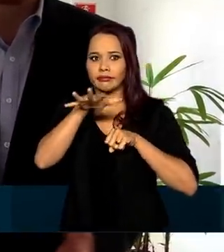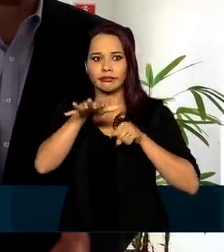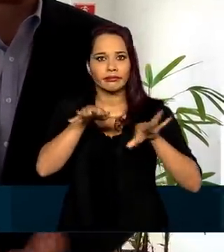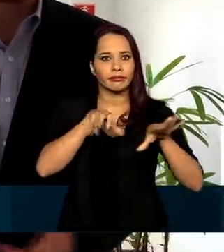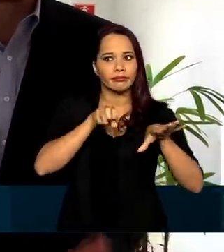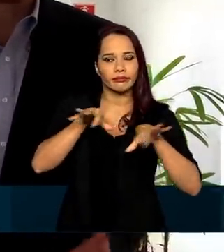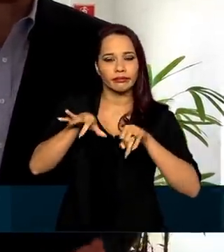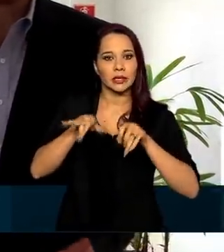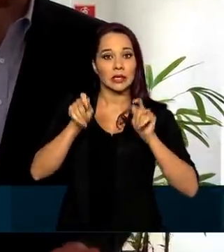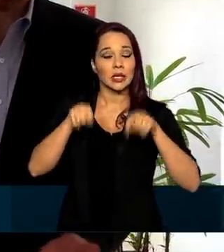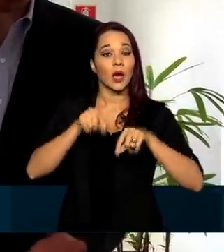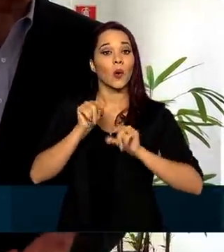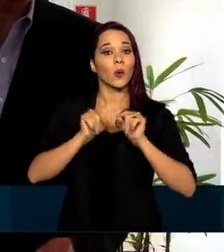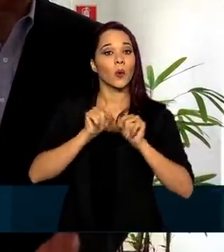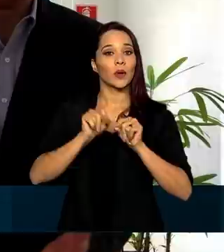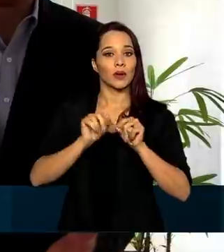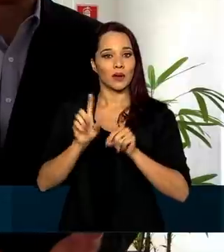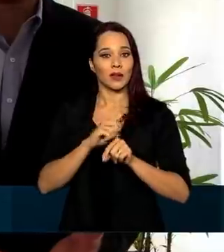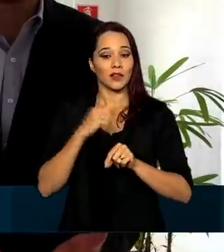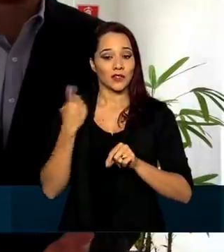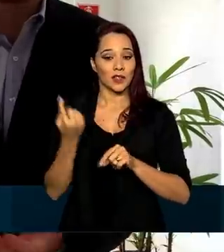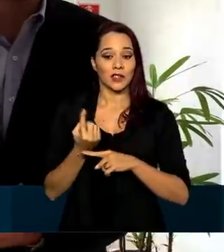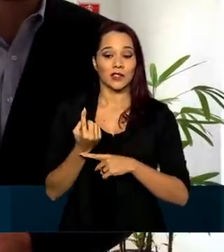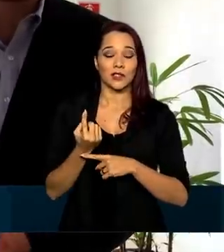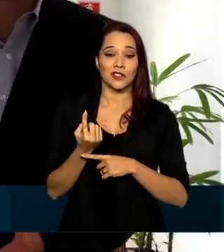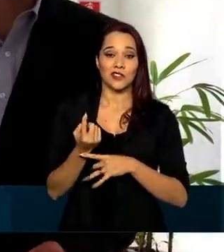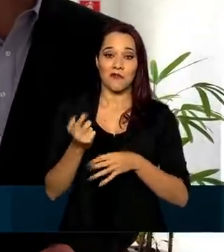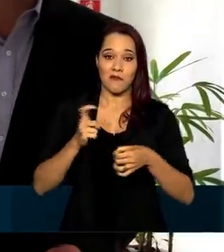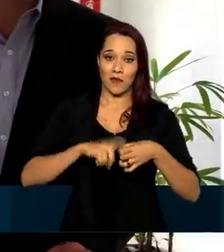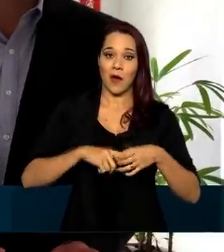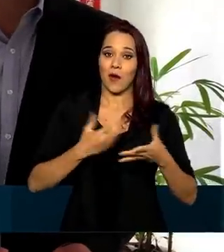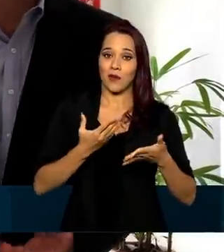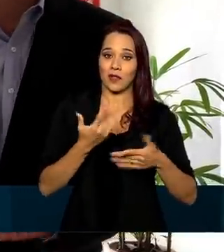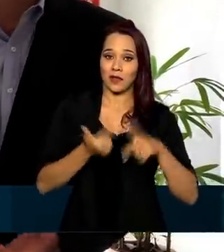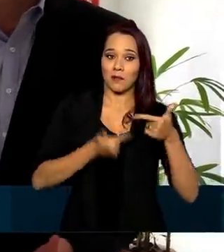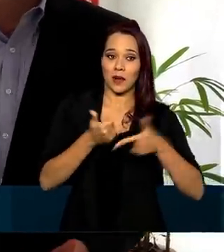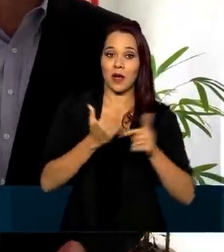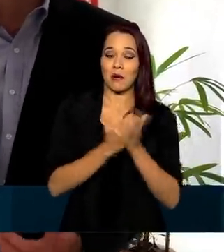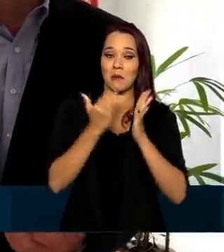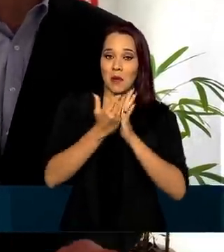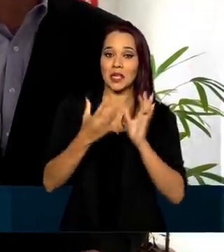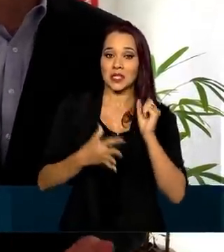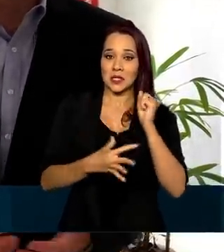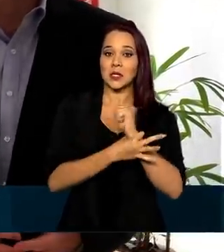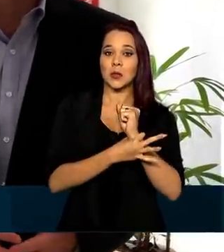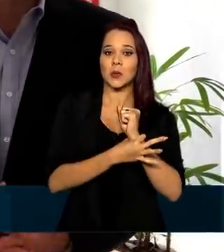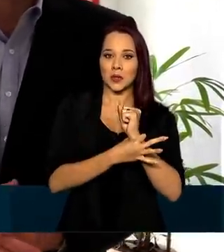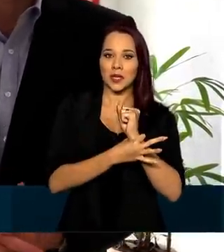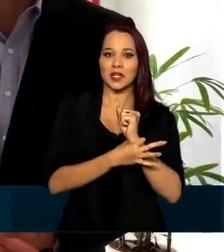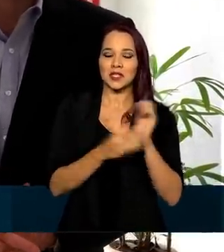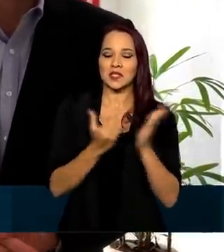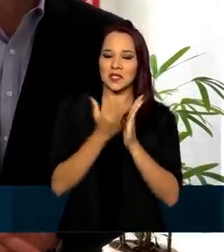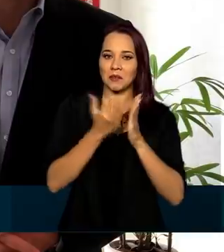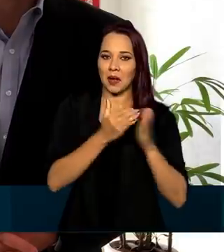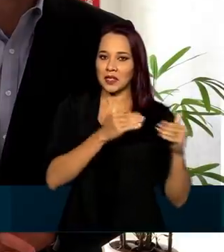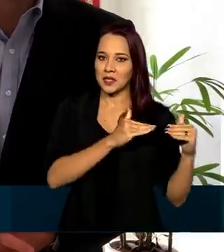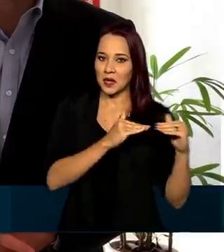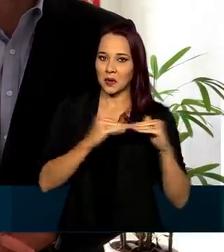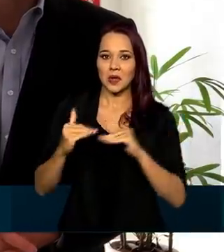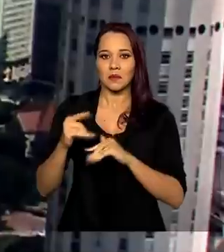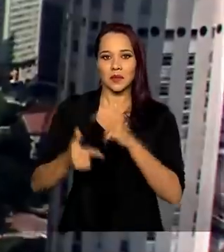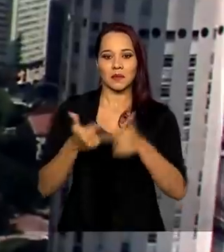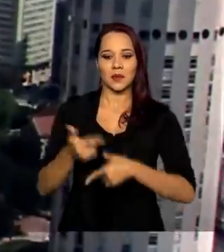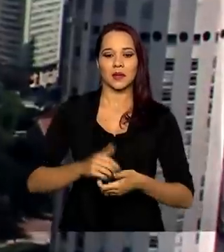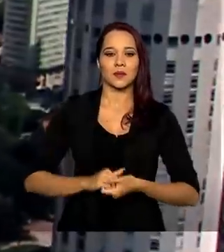coisa, permite com que a gente volte de uma maneira mais segura e mais regular para esse